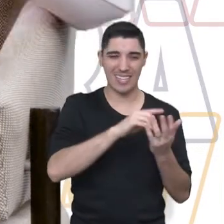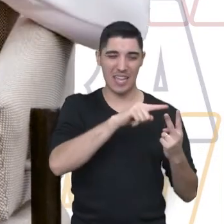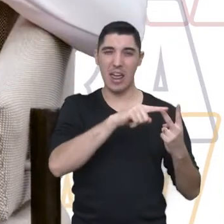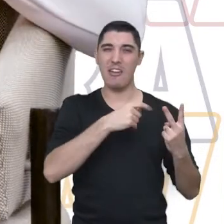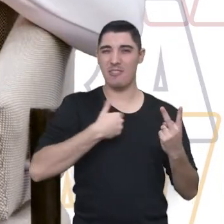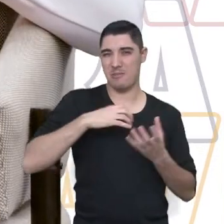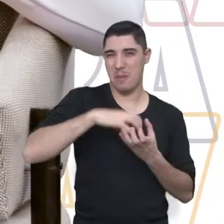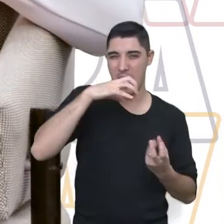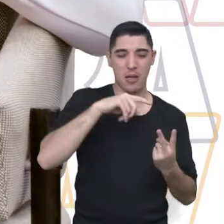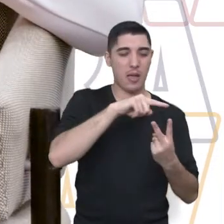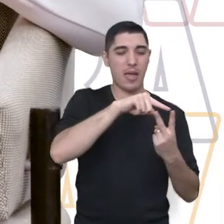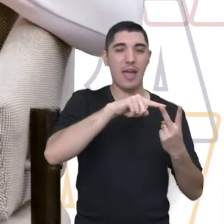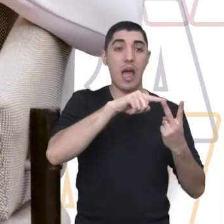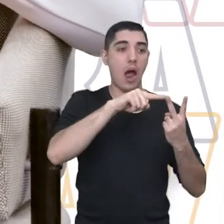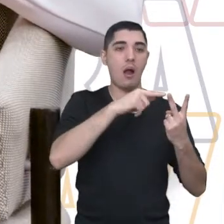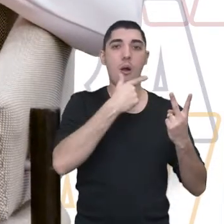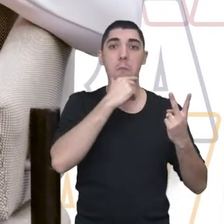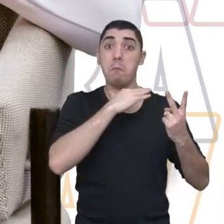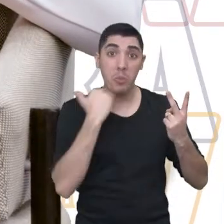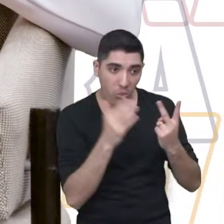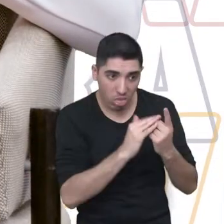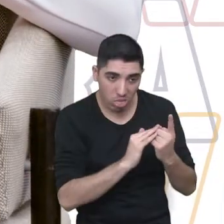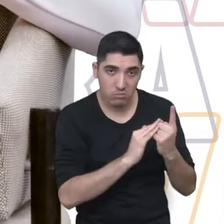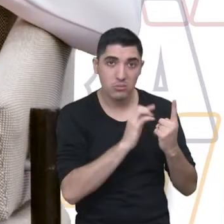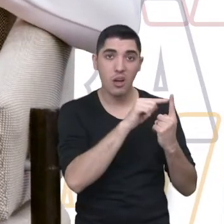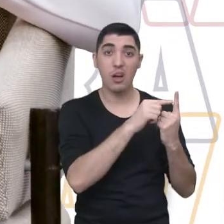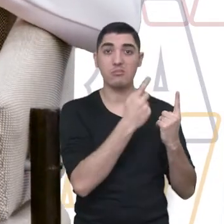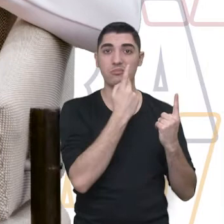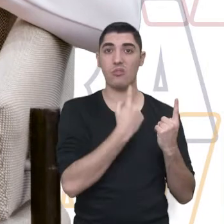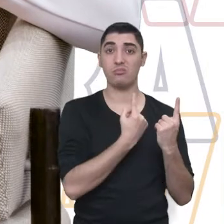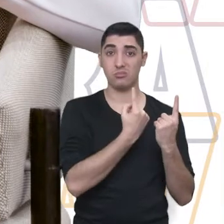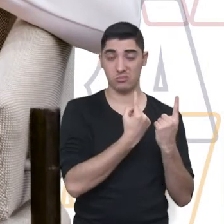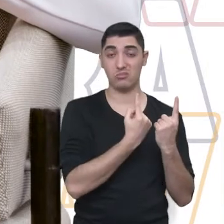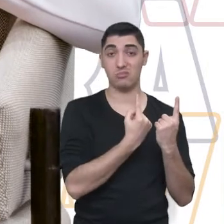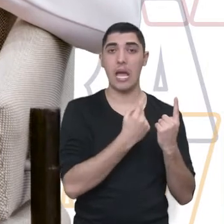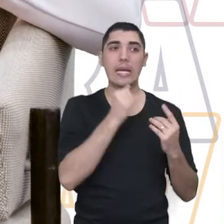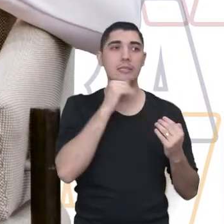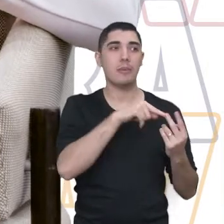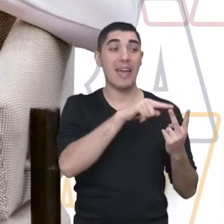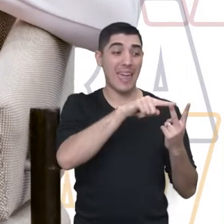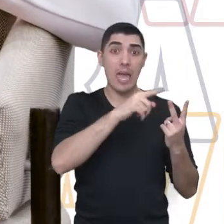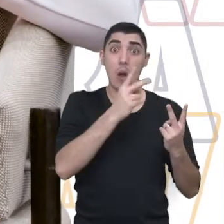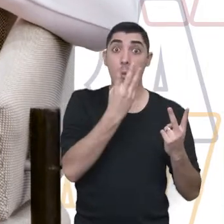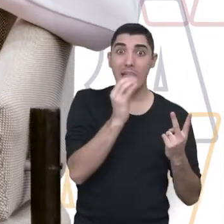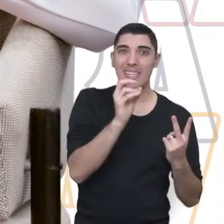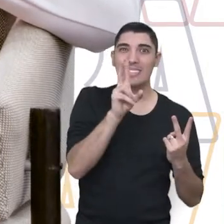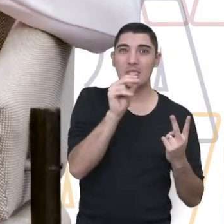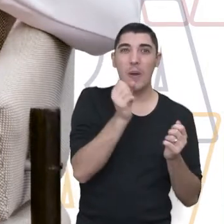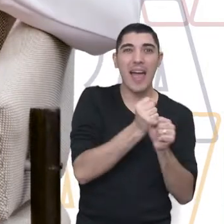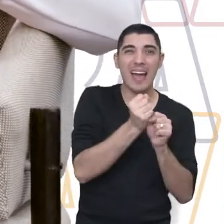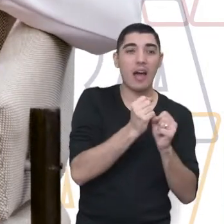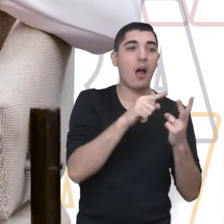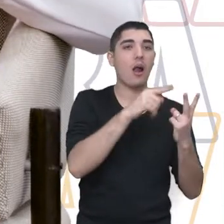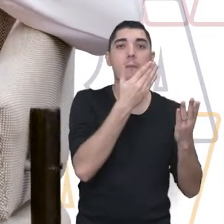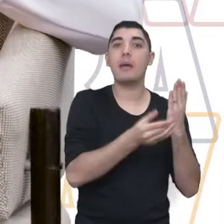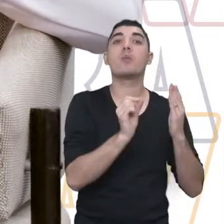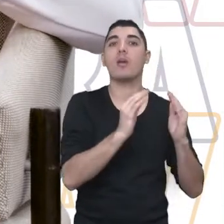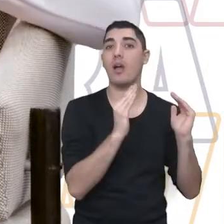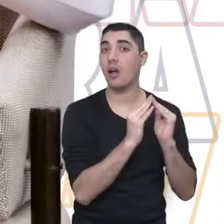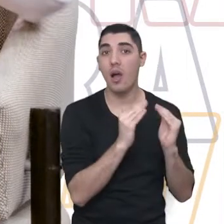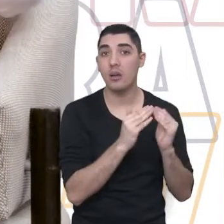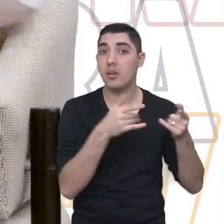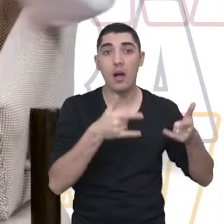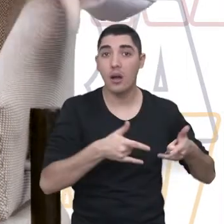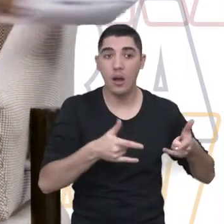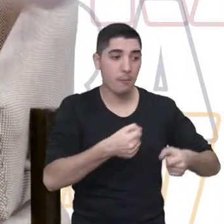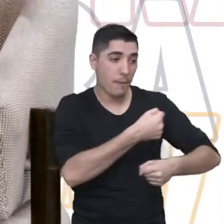os filhos rapidamente pegam aquele que ficou. Então, a pessoa, além de perder o seu companheiro de 40, 50, 60 anos, ela perde a casa, a cama,